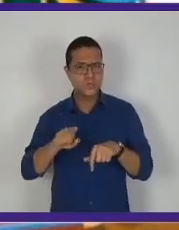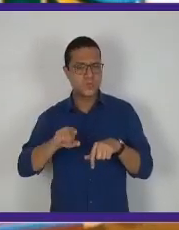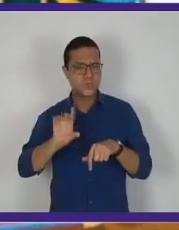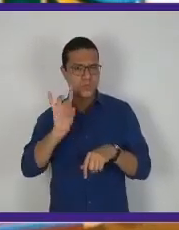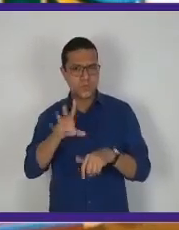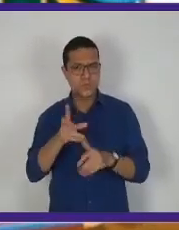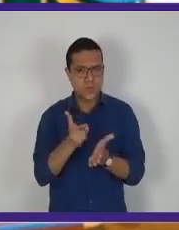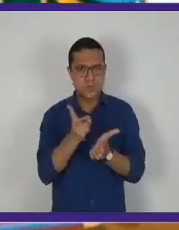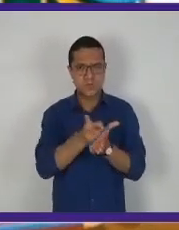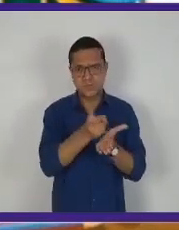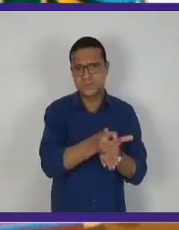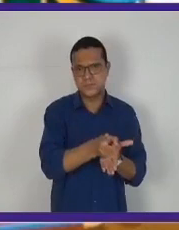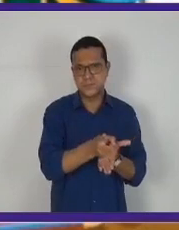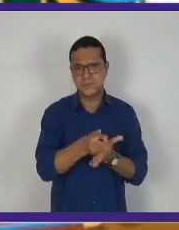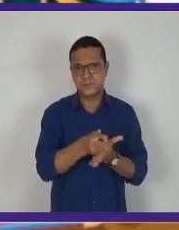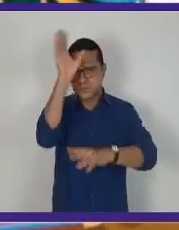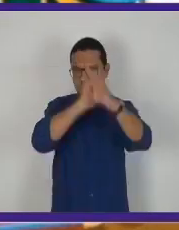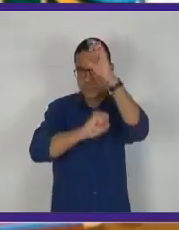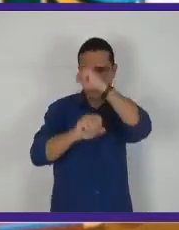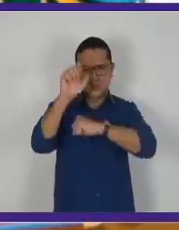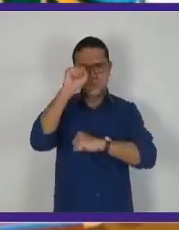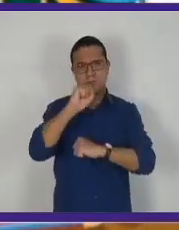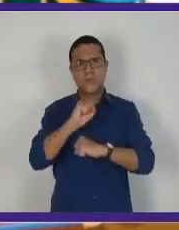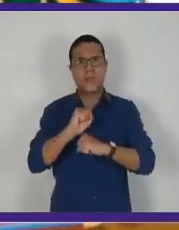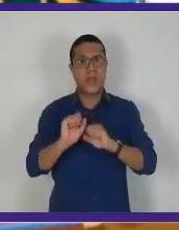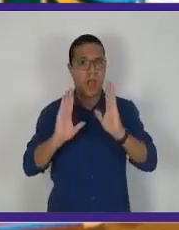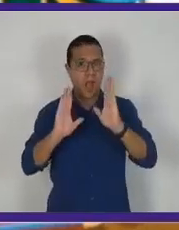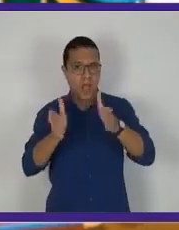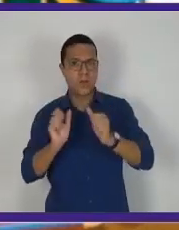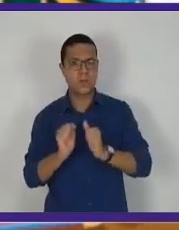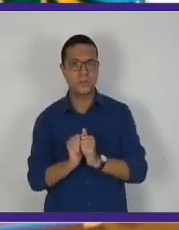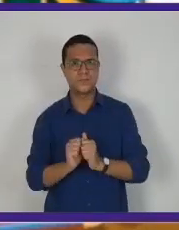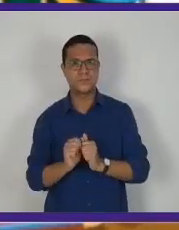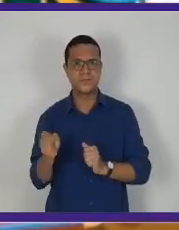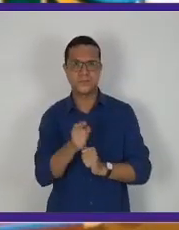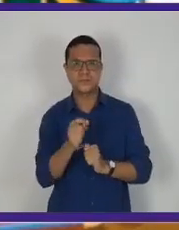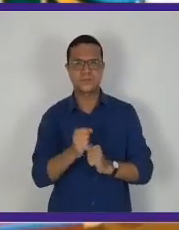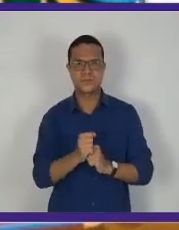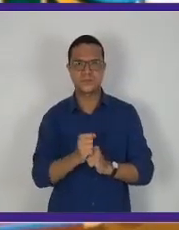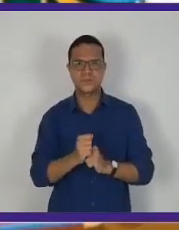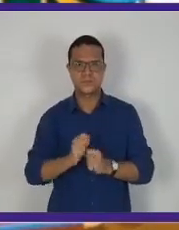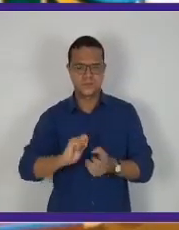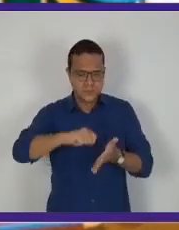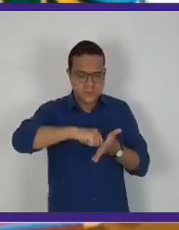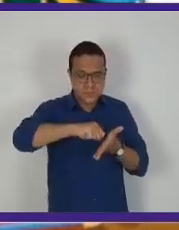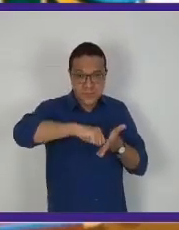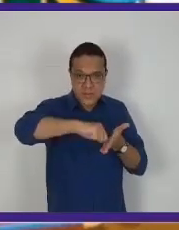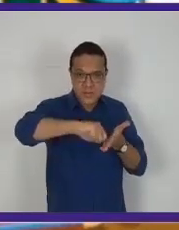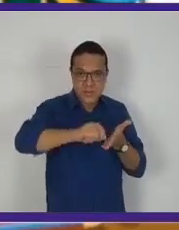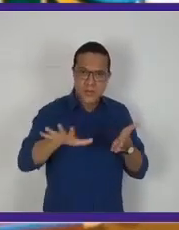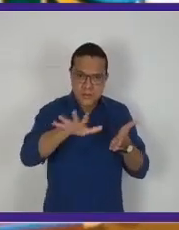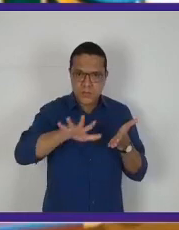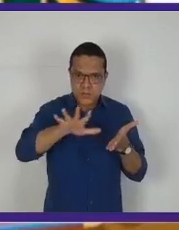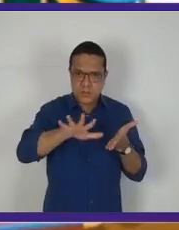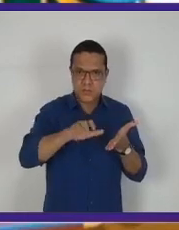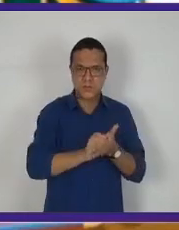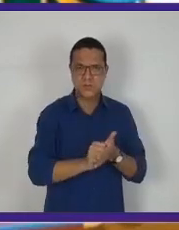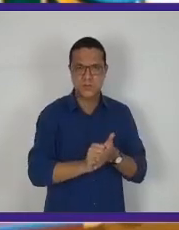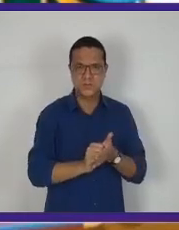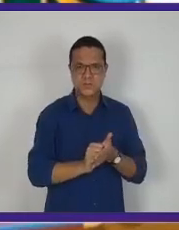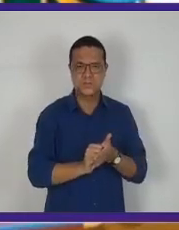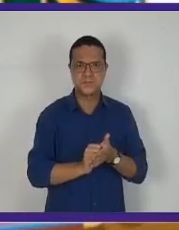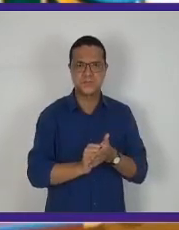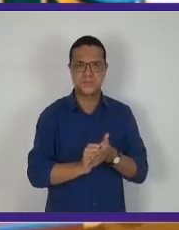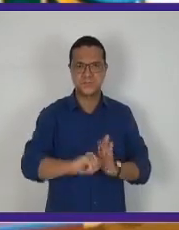só com a continuidade da aprendizagem. Agora, você vai preencher os espaços